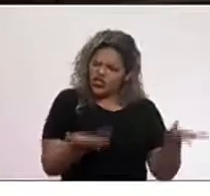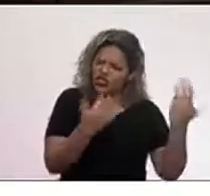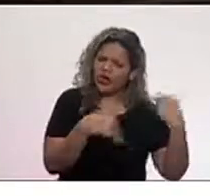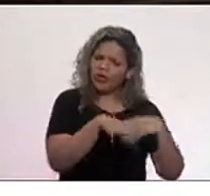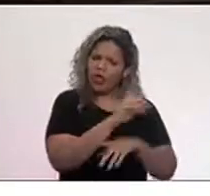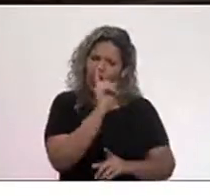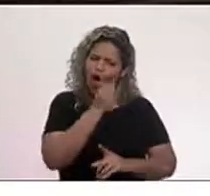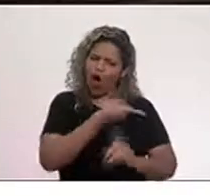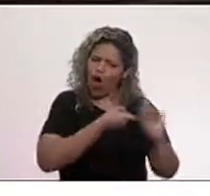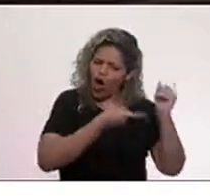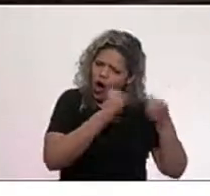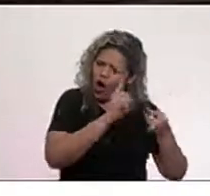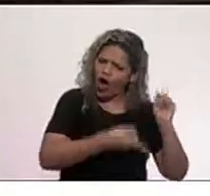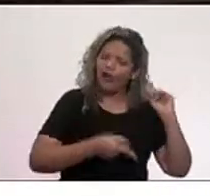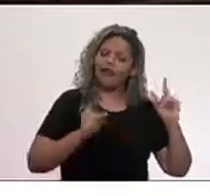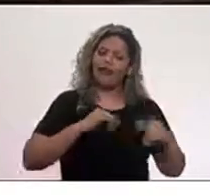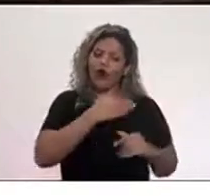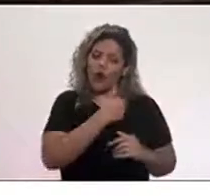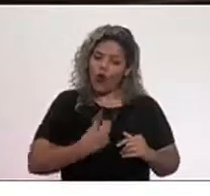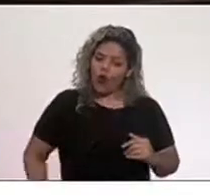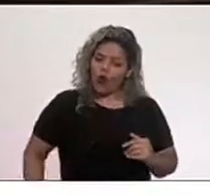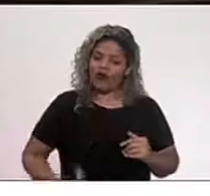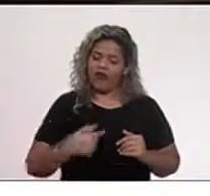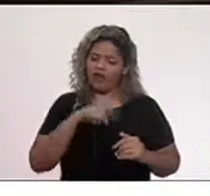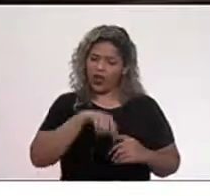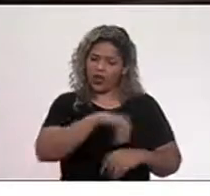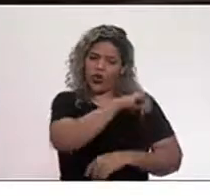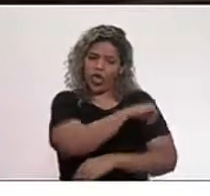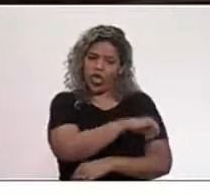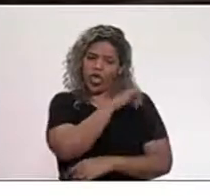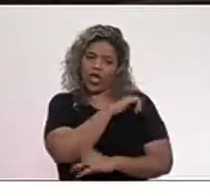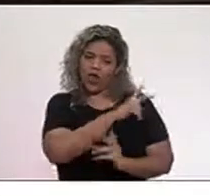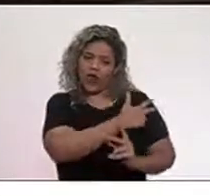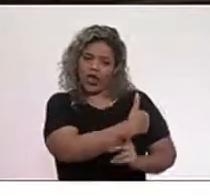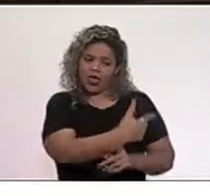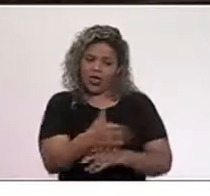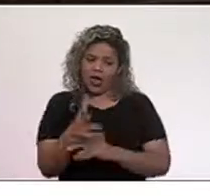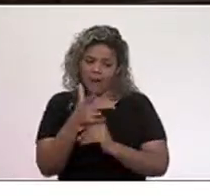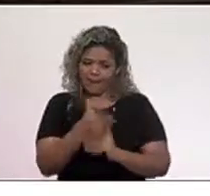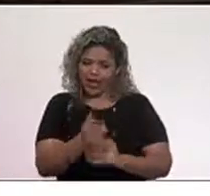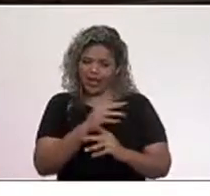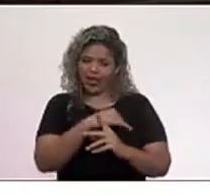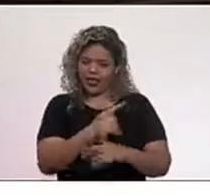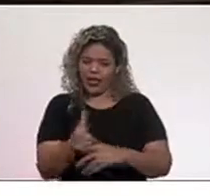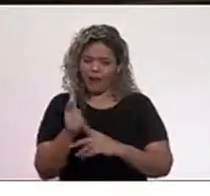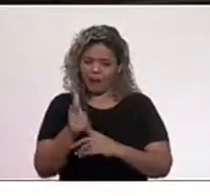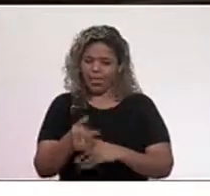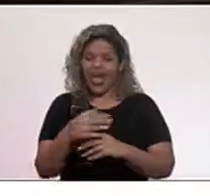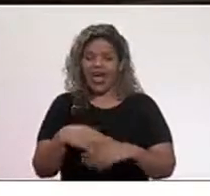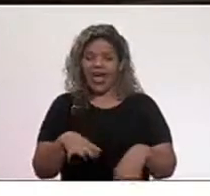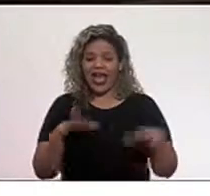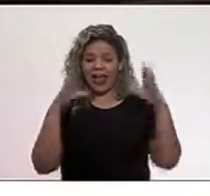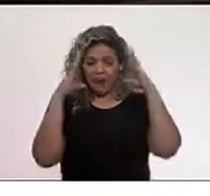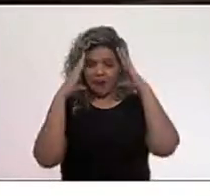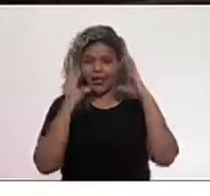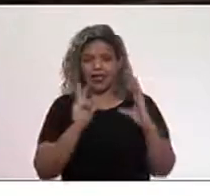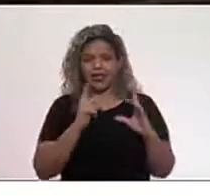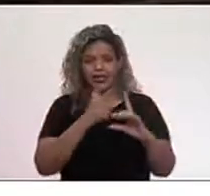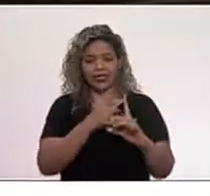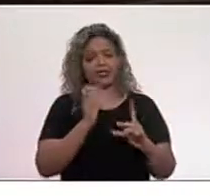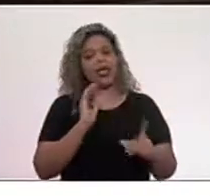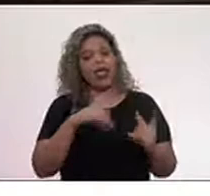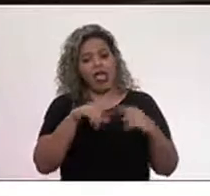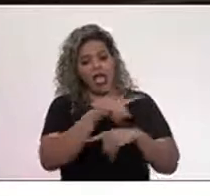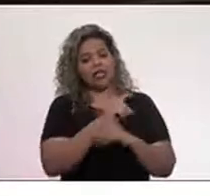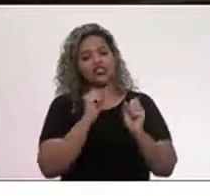e ordenados pelo governador do Rio de Janeiro a mirar e atirar na cabecinha, eles podem sim,